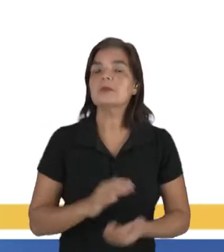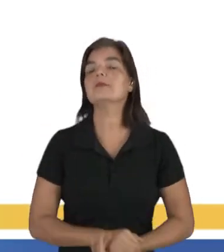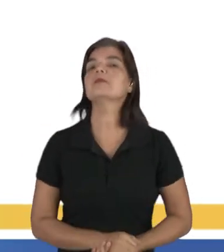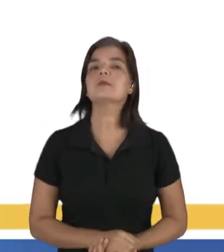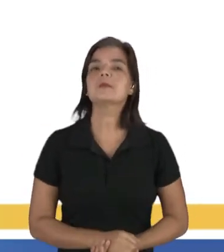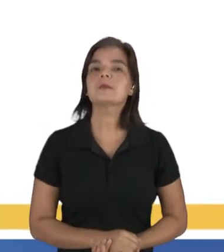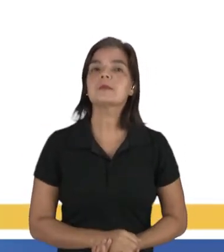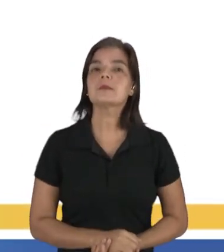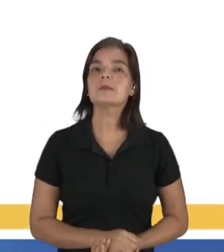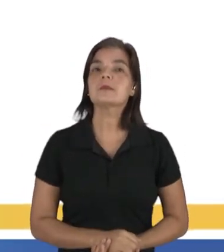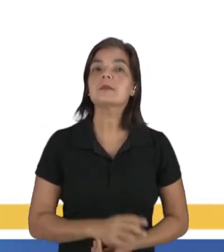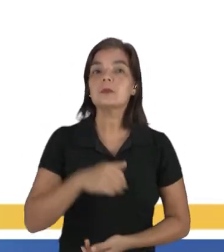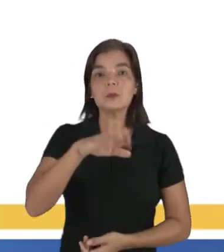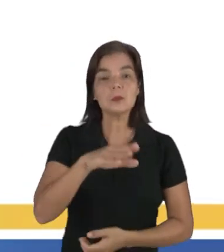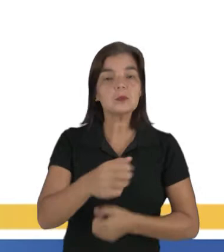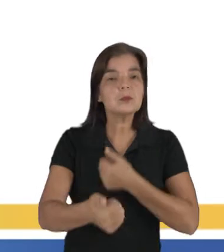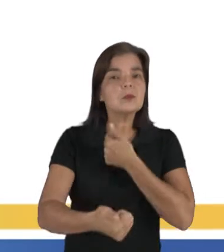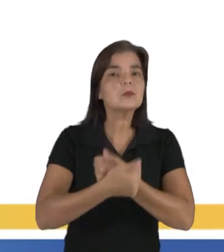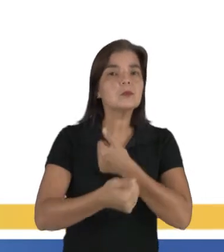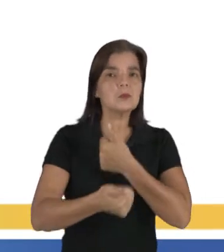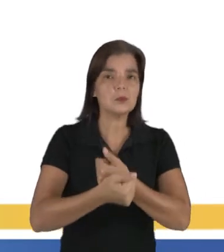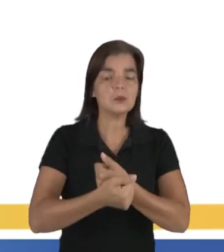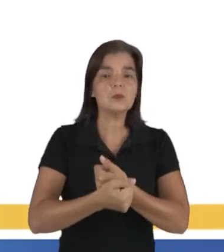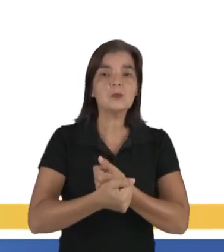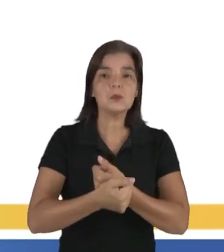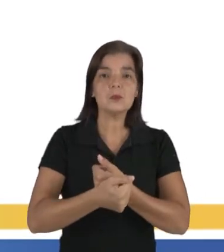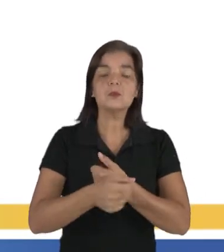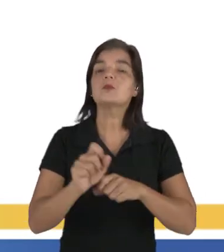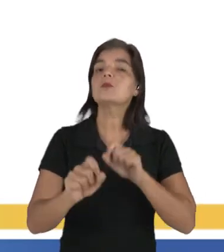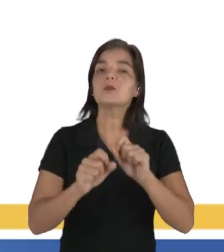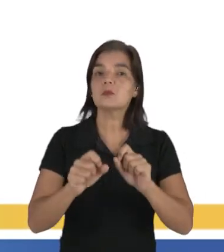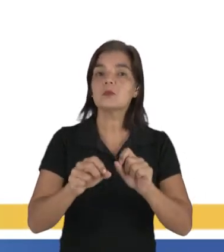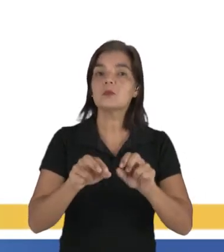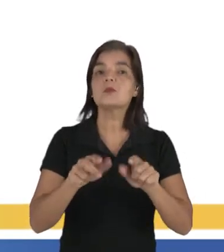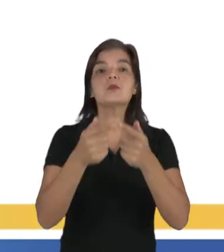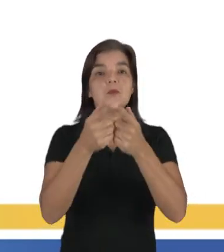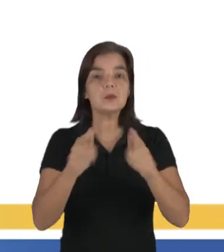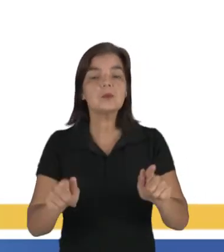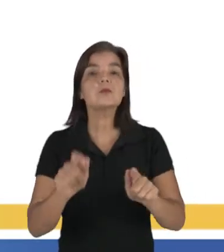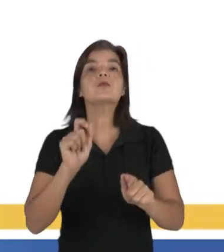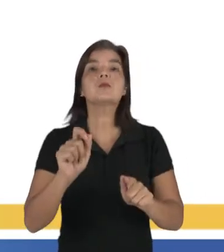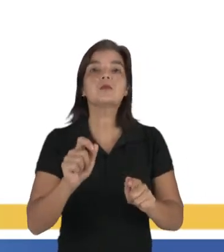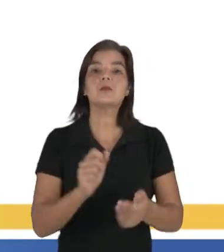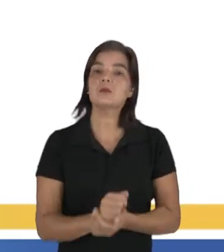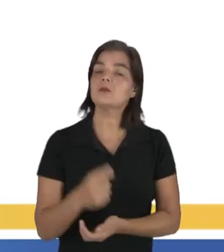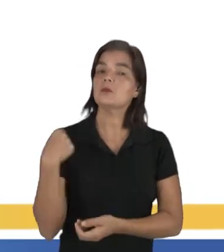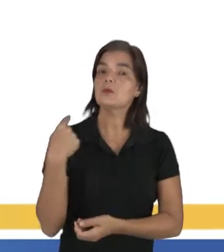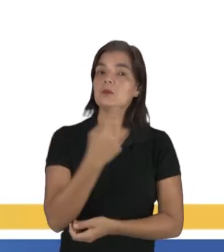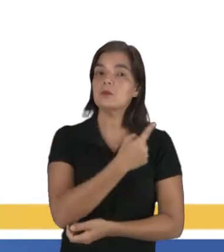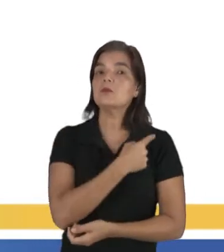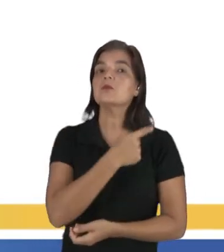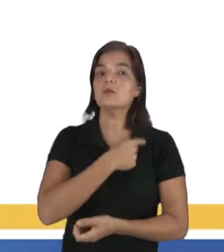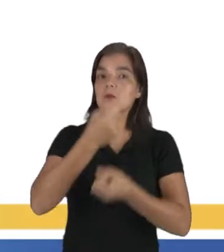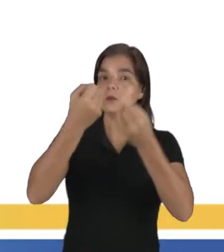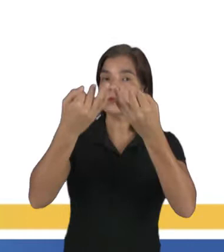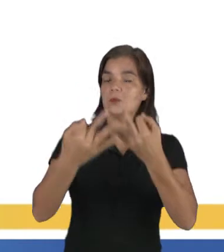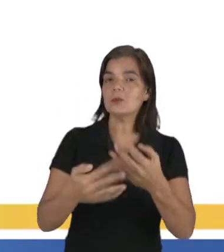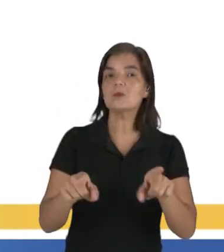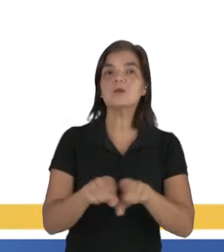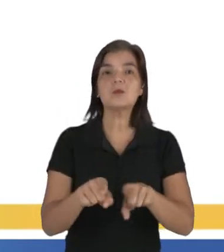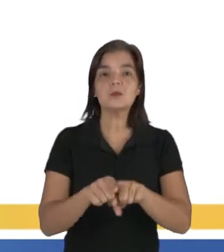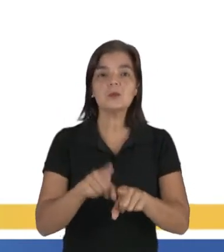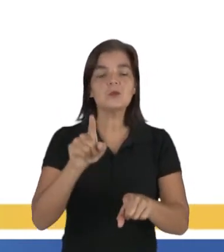E a que mais se aproxima da norma padrão, da gramática, que a gente costuma dizer aquela